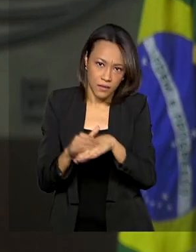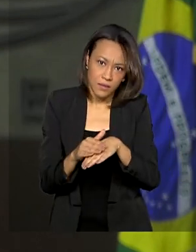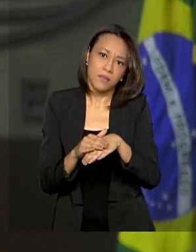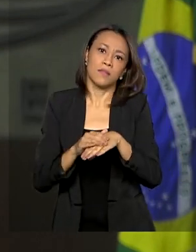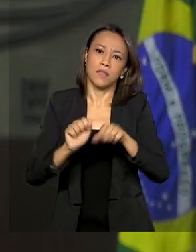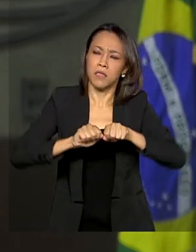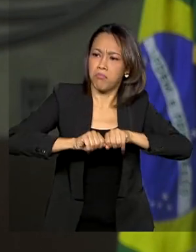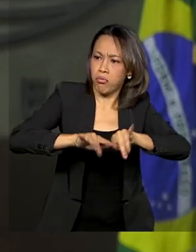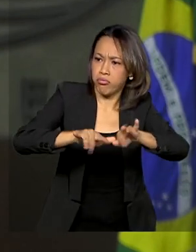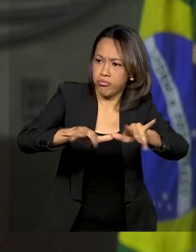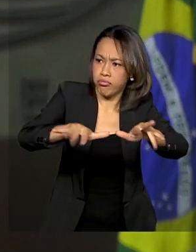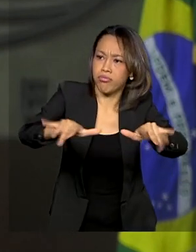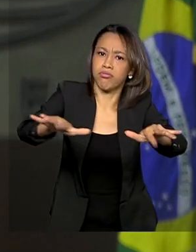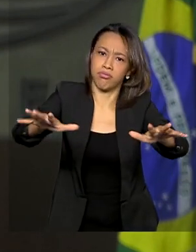e epidemias em geral.